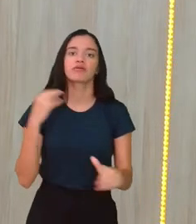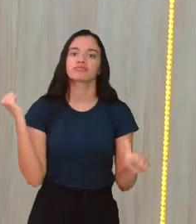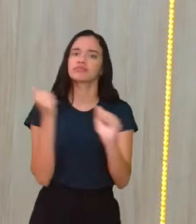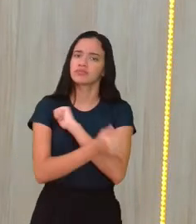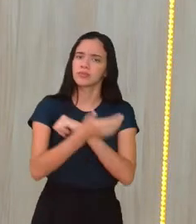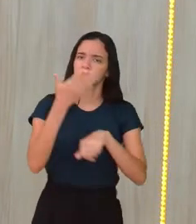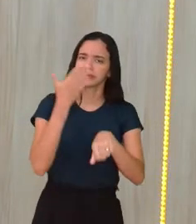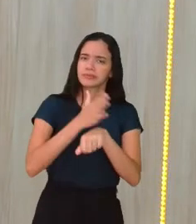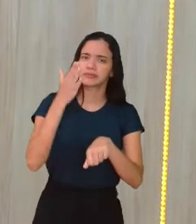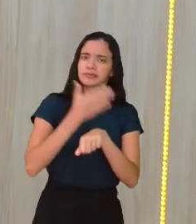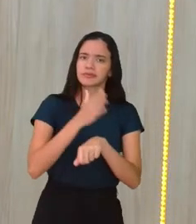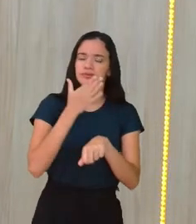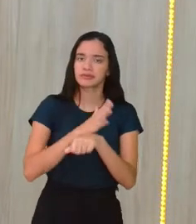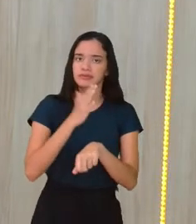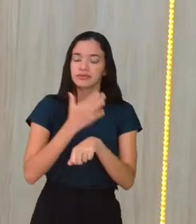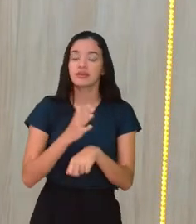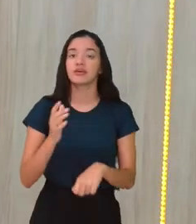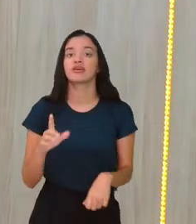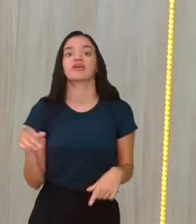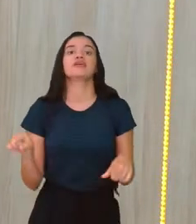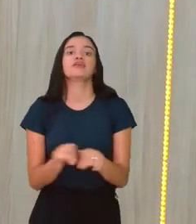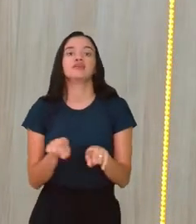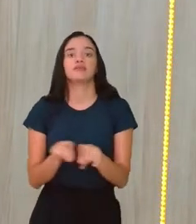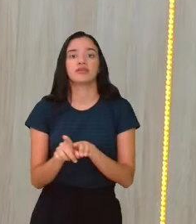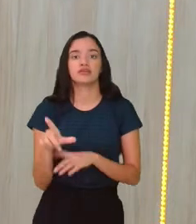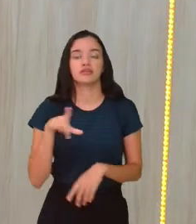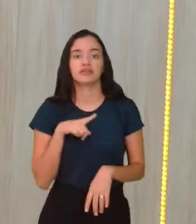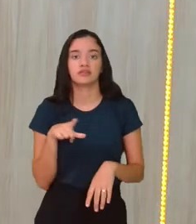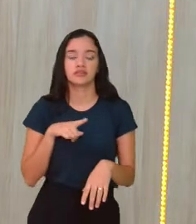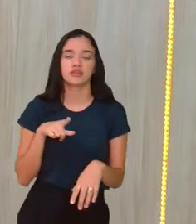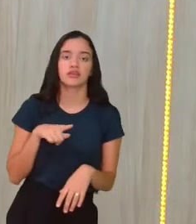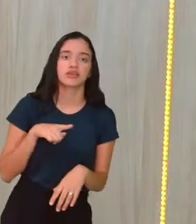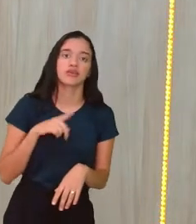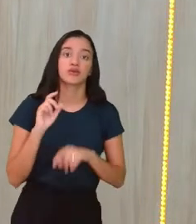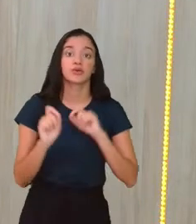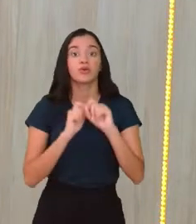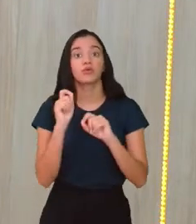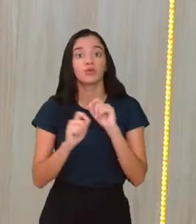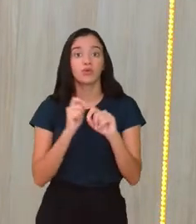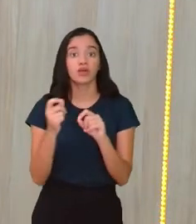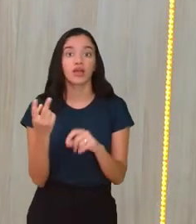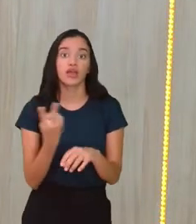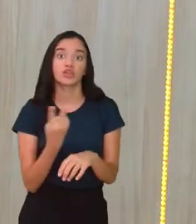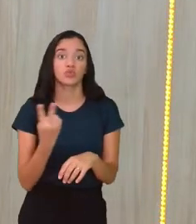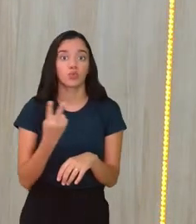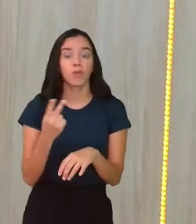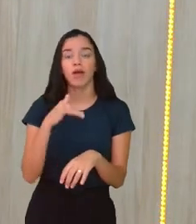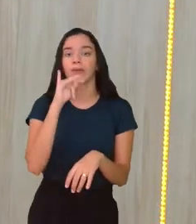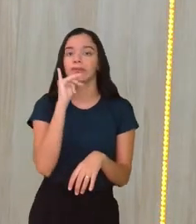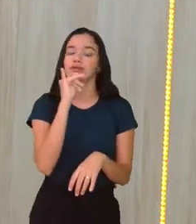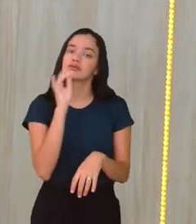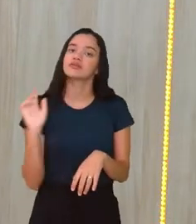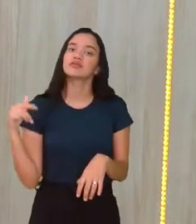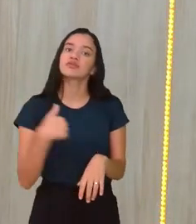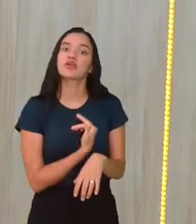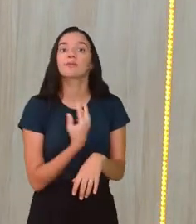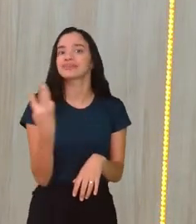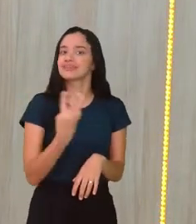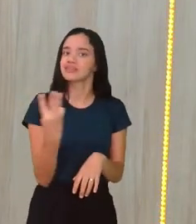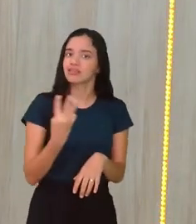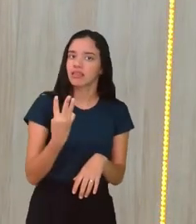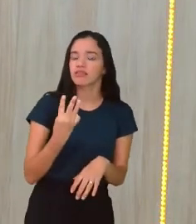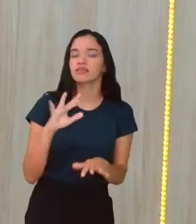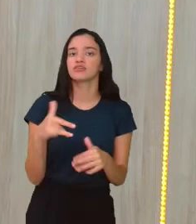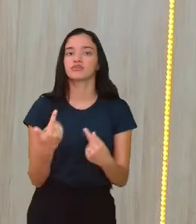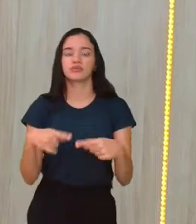ser praticado, né? A gente tem aí algumas modalidades que são em dupla, por exemplo. Nós temos em trio, a gente viu na